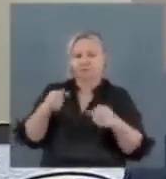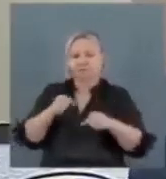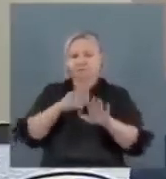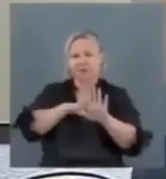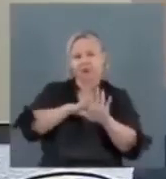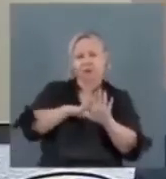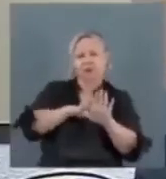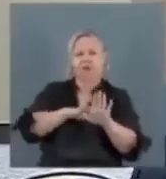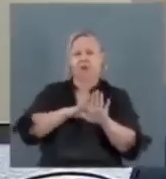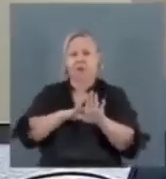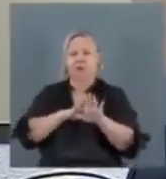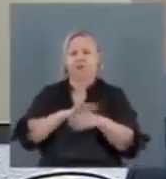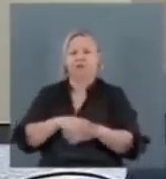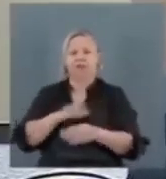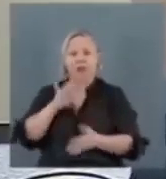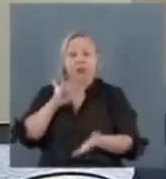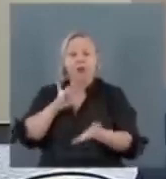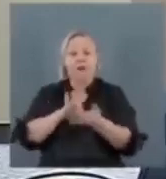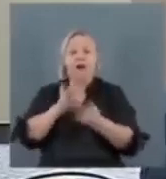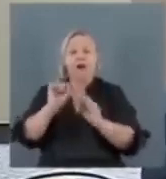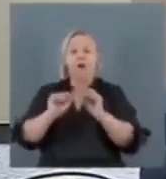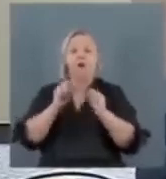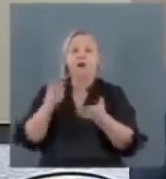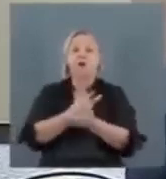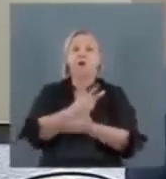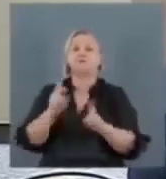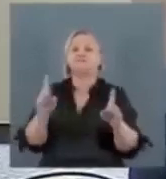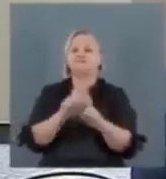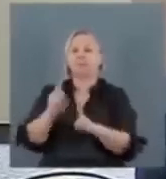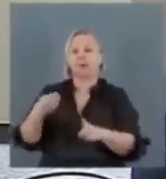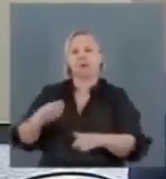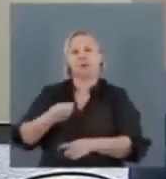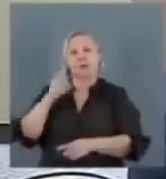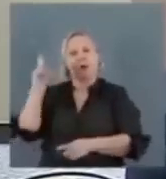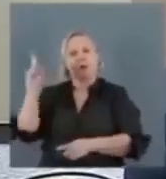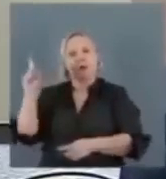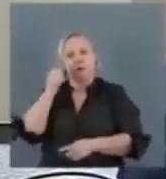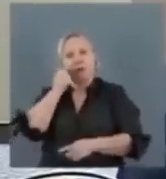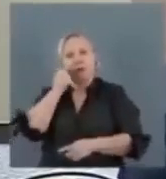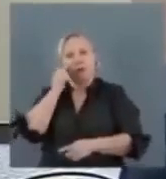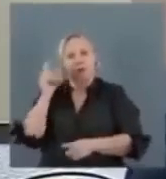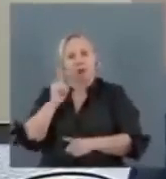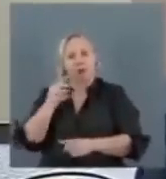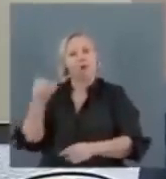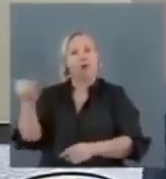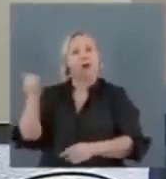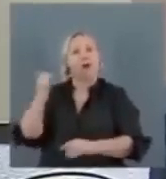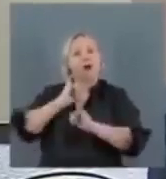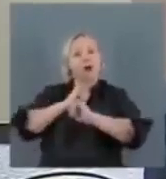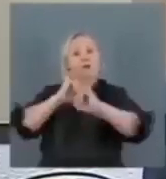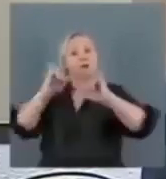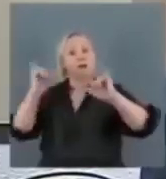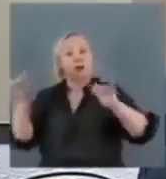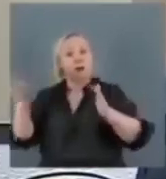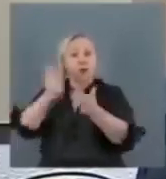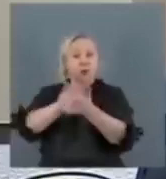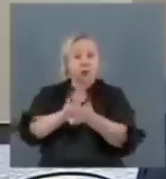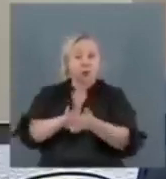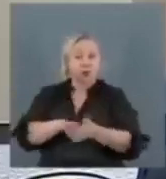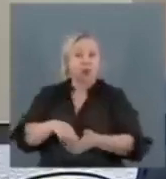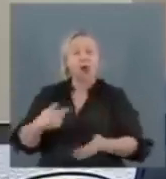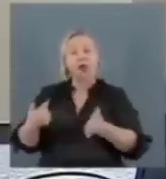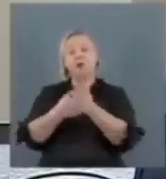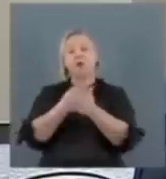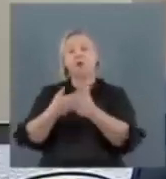Na verdade, o que acontece? Eu não estava lá. Eu fui avisado e cheguei. Aí o senhor pergunta, o presidente Lula foi